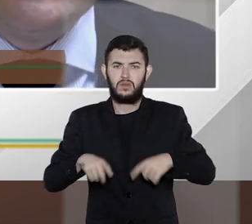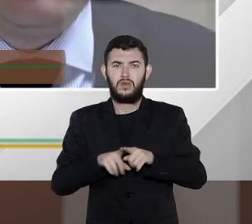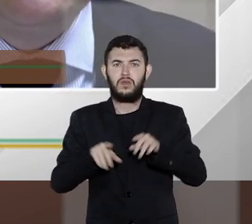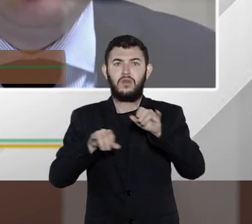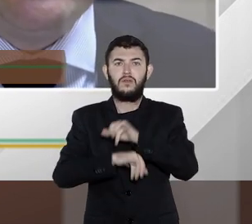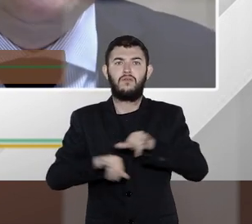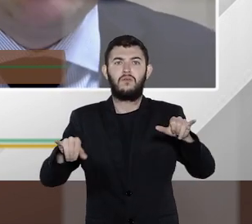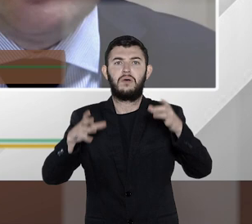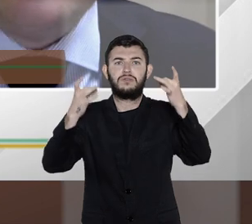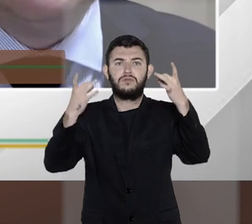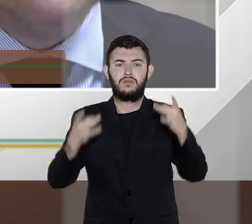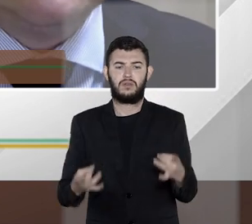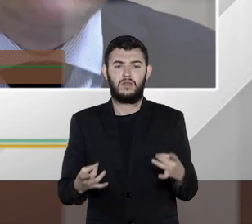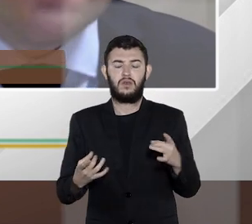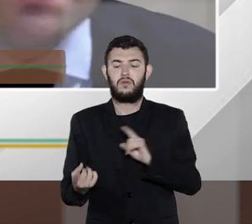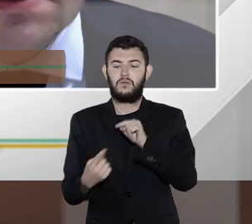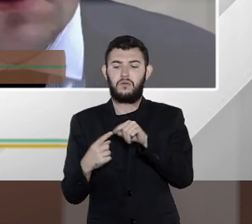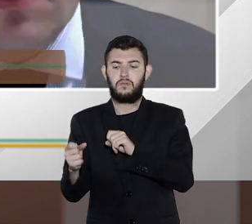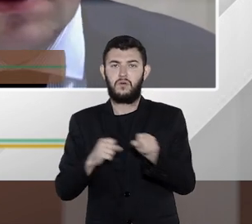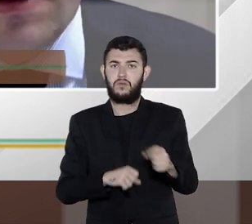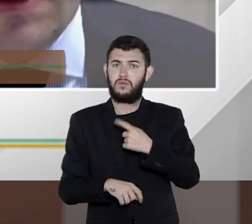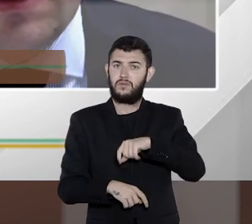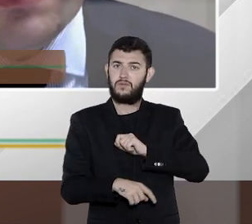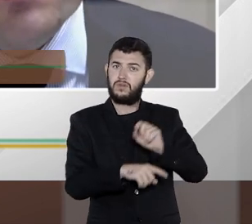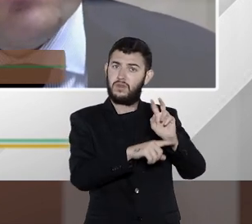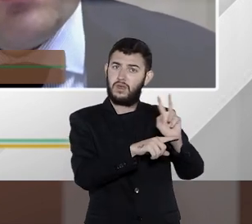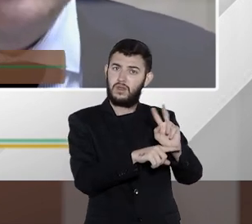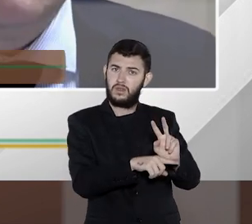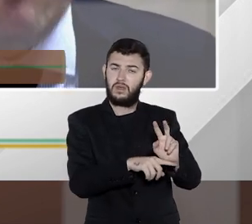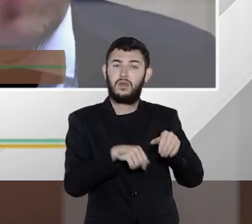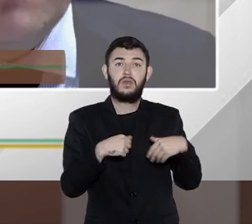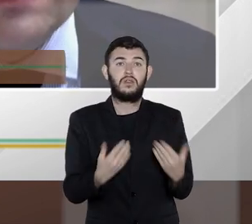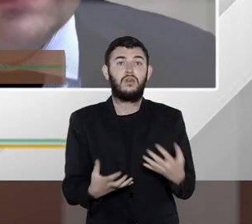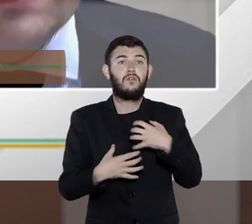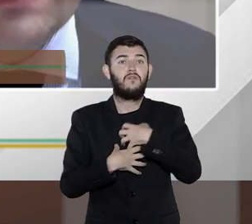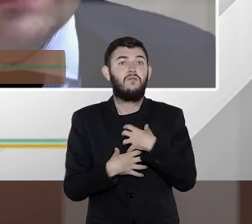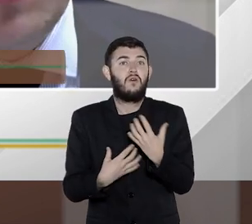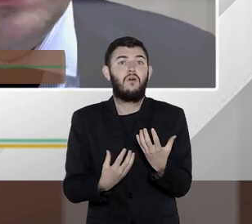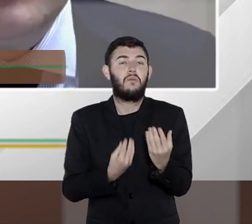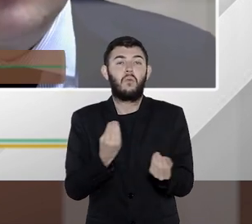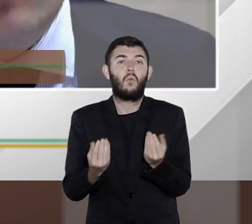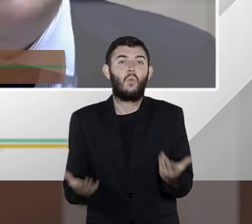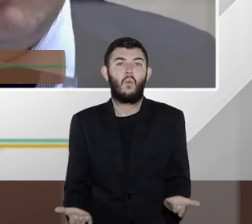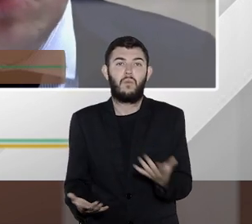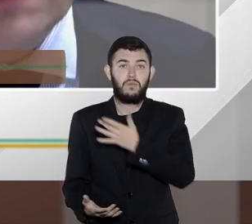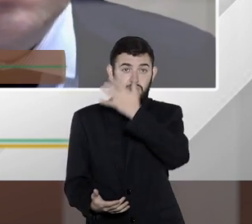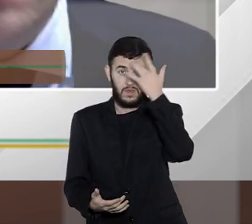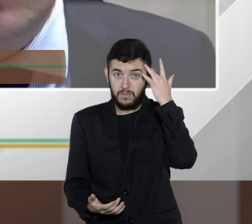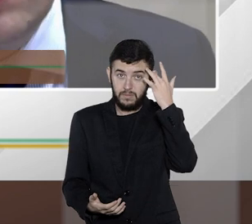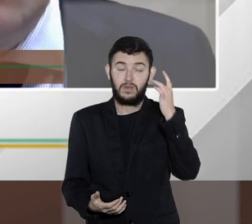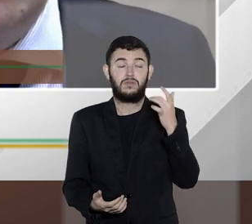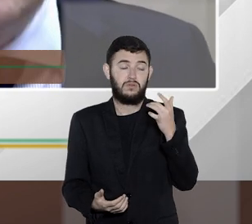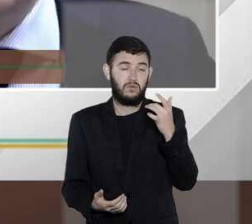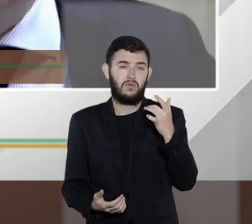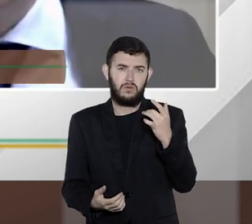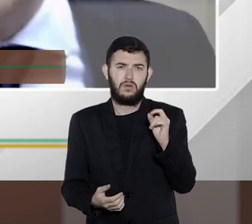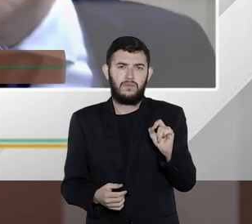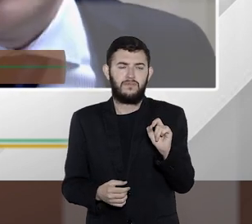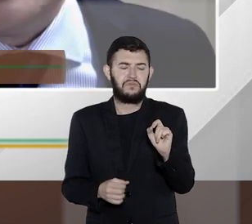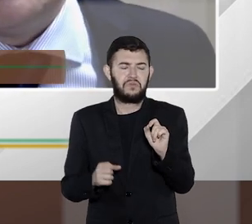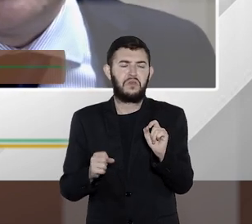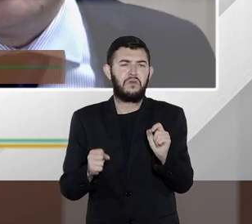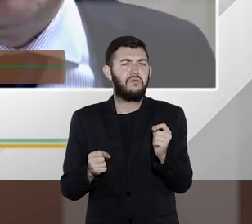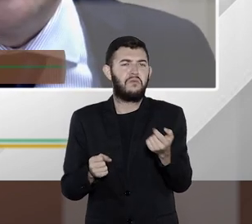informações daquele contribuinte para eu realizar essa fiscalização e essa é uma forma até do contribuinte contrapor dizendo por que